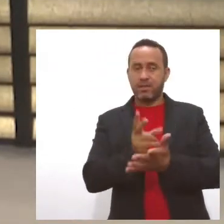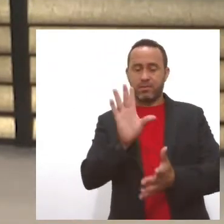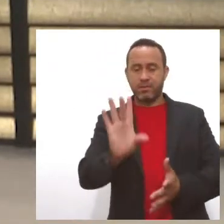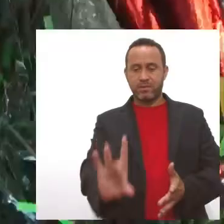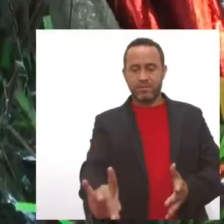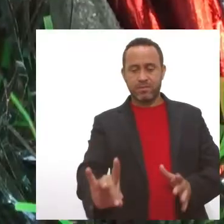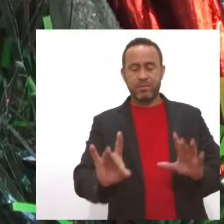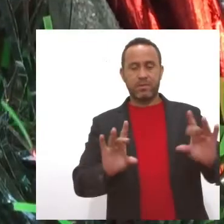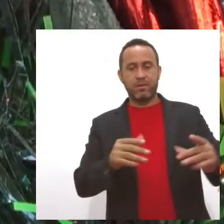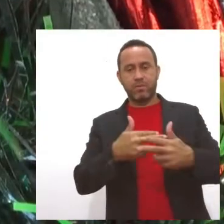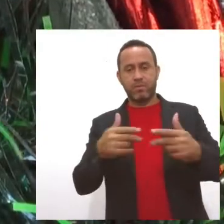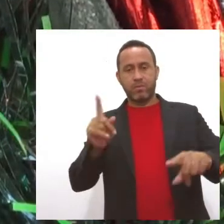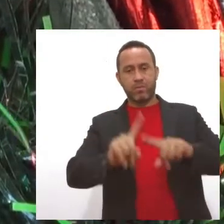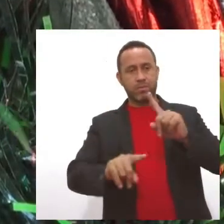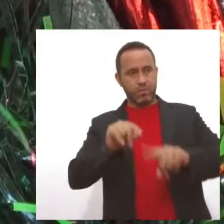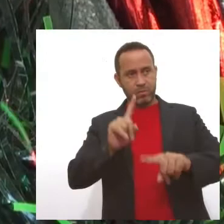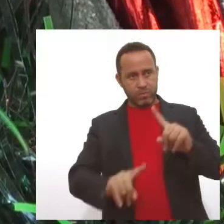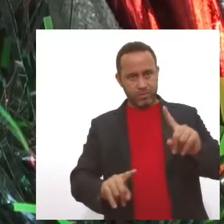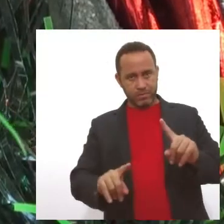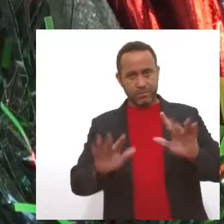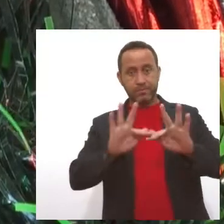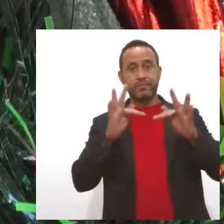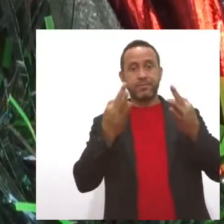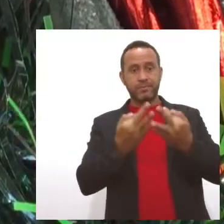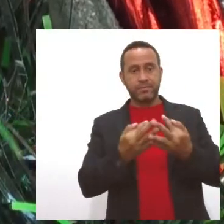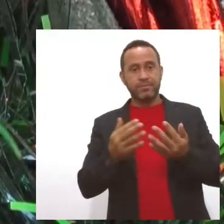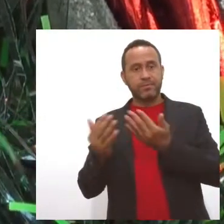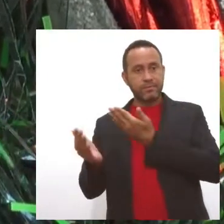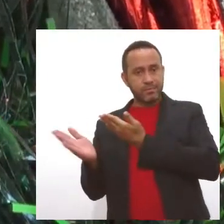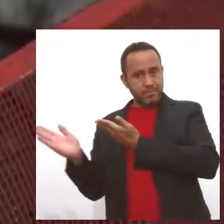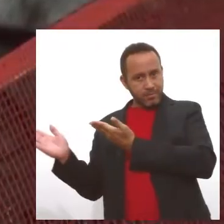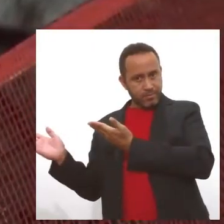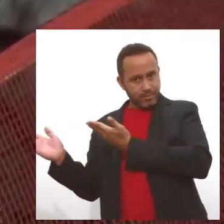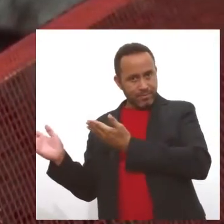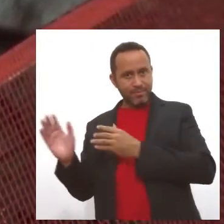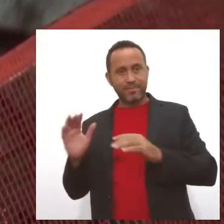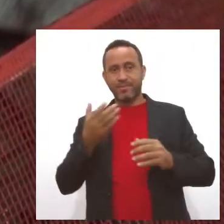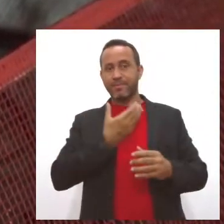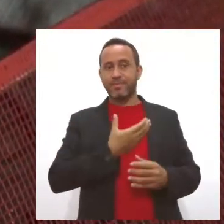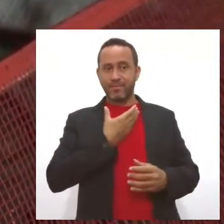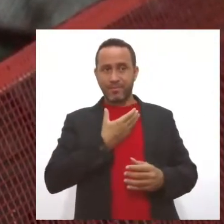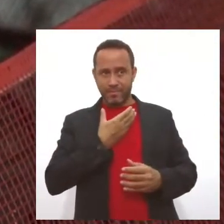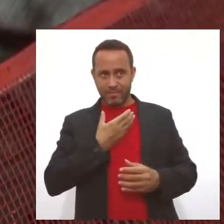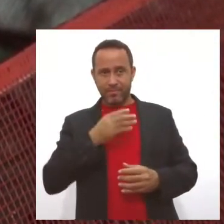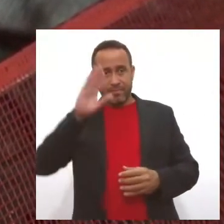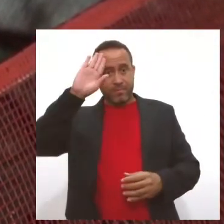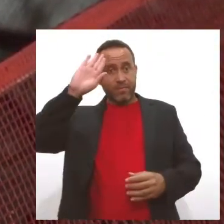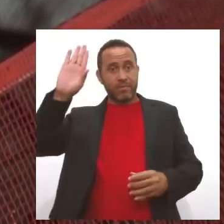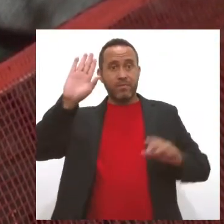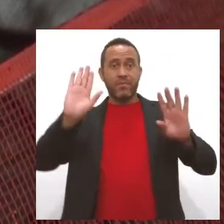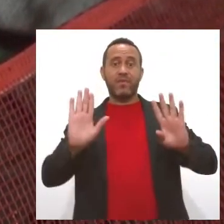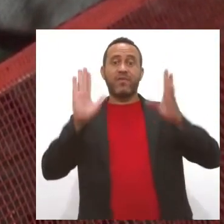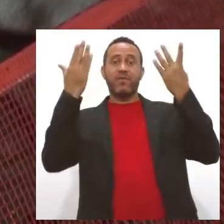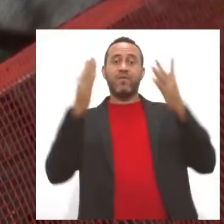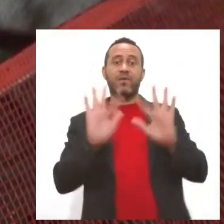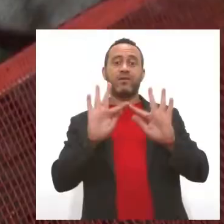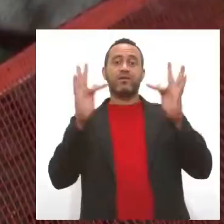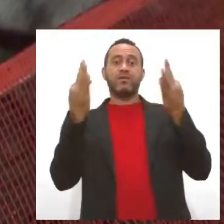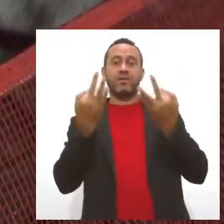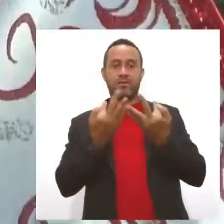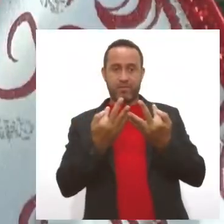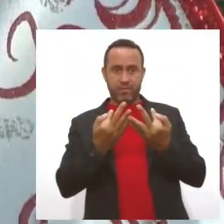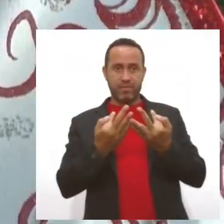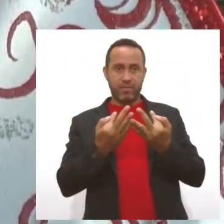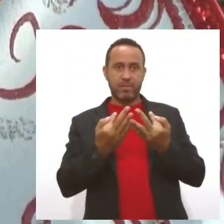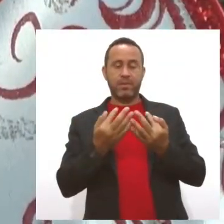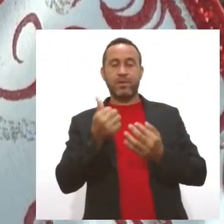utensílio. Na família Figueiredo, a comemoração do Natal sempre foi a principal festa da família, formada